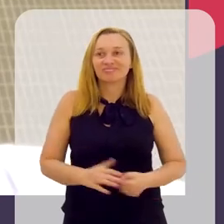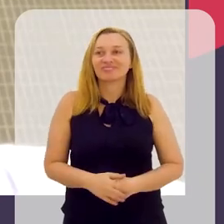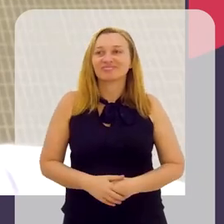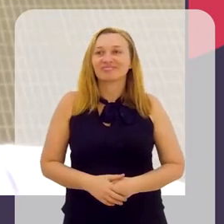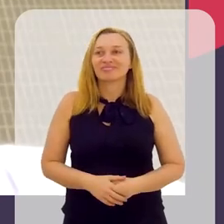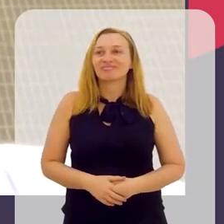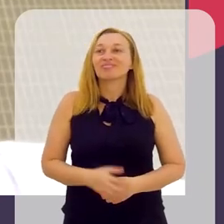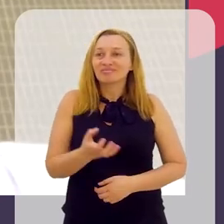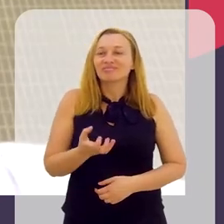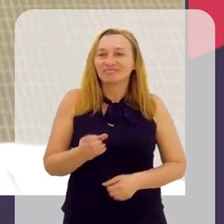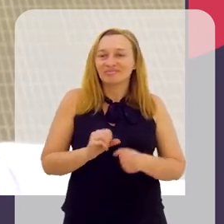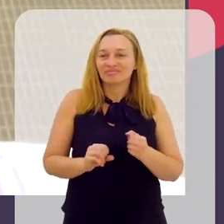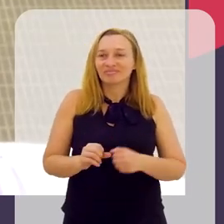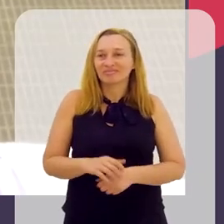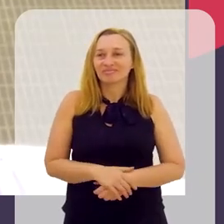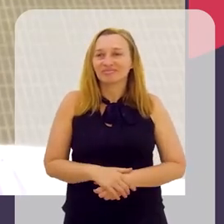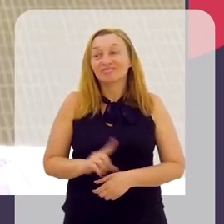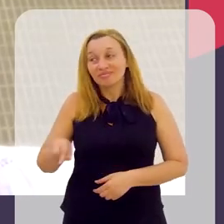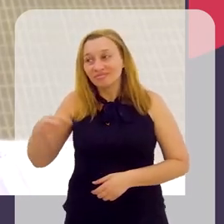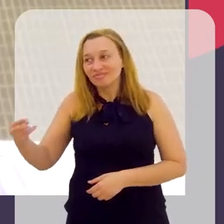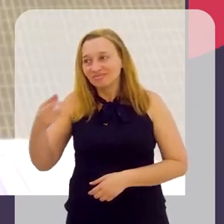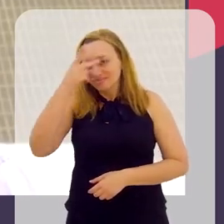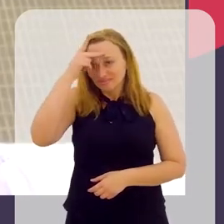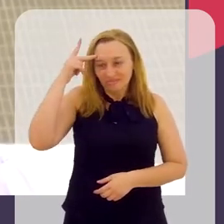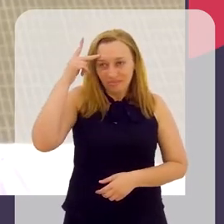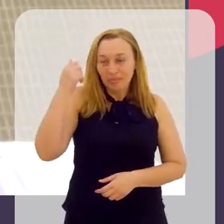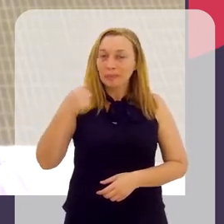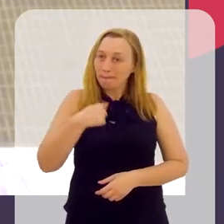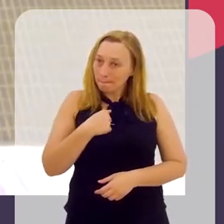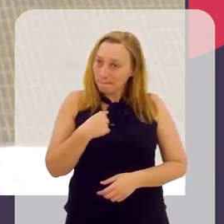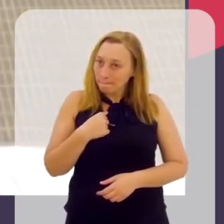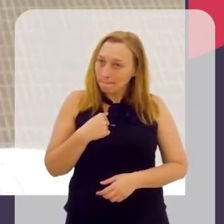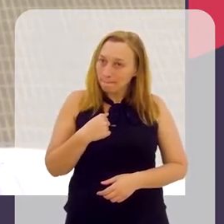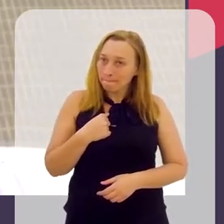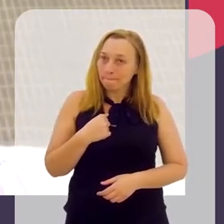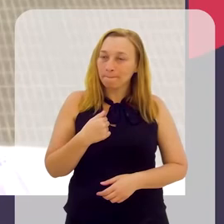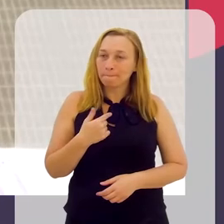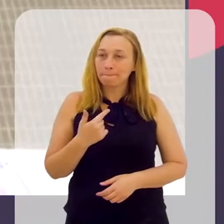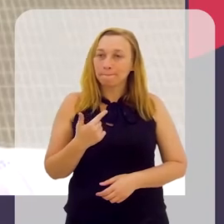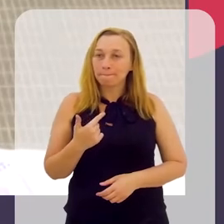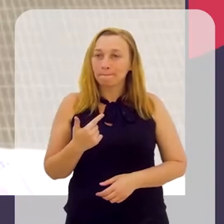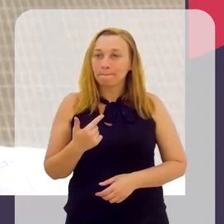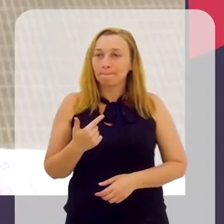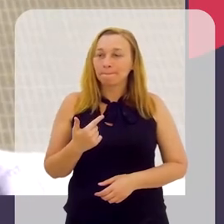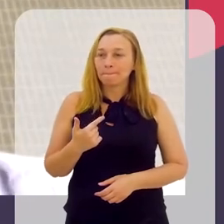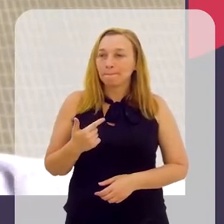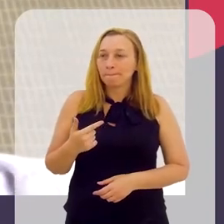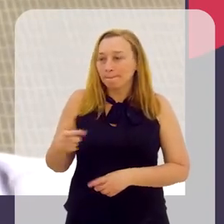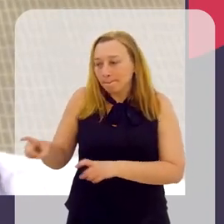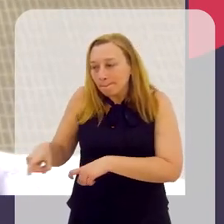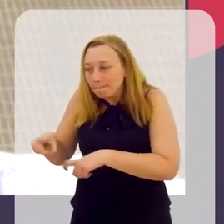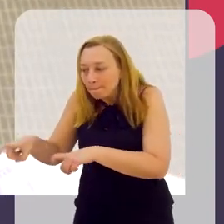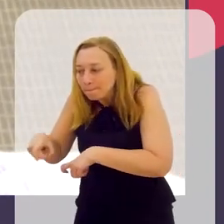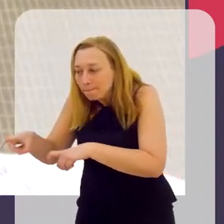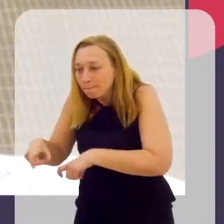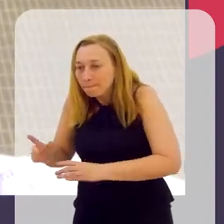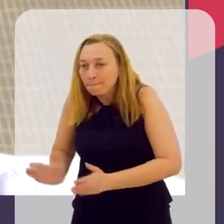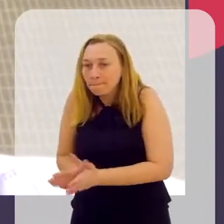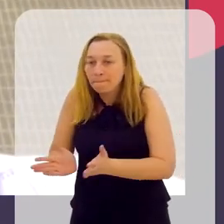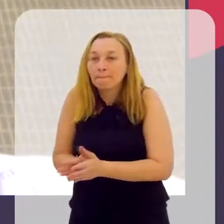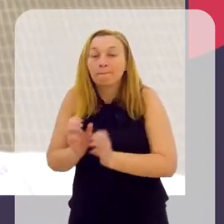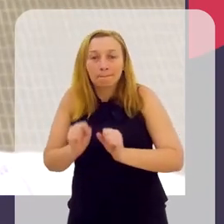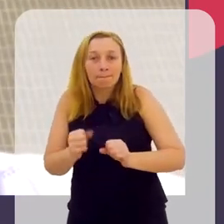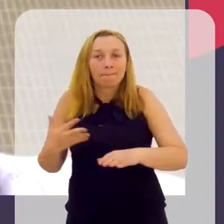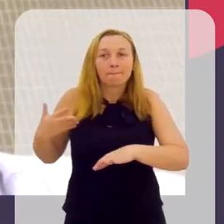É o que eu quero fazer. Com que outras pessoas, né? Que, assim como eu, vieram de origem mais periférica, De origem mais humilde,